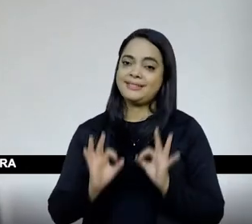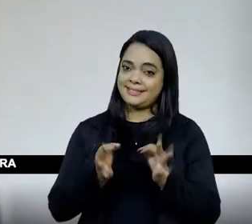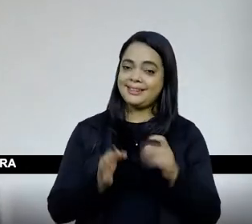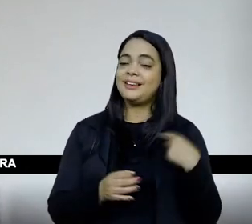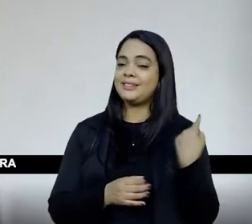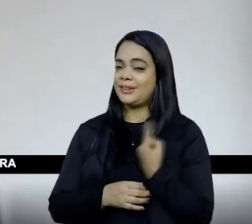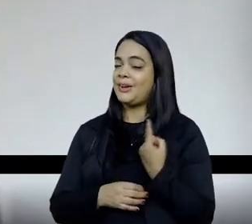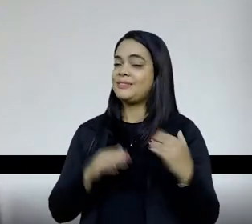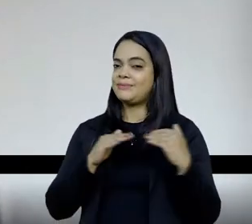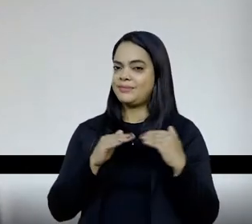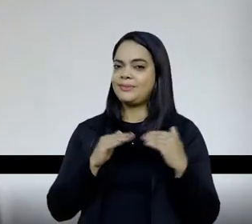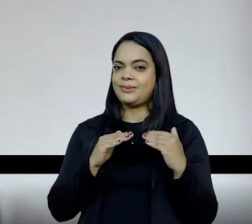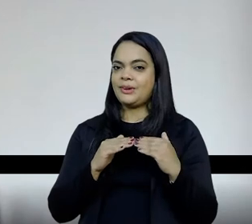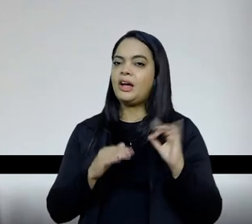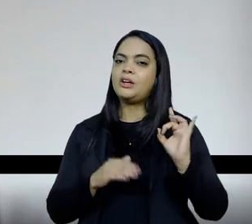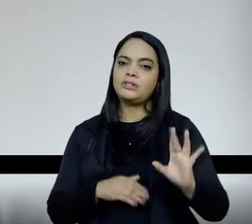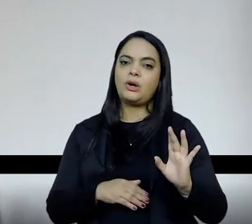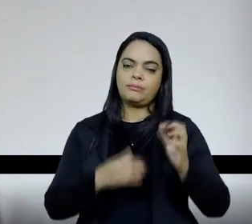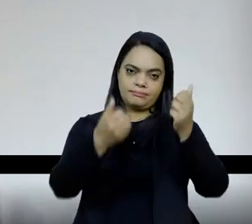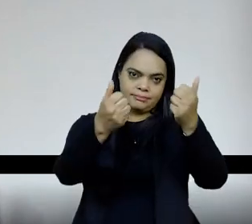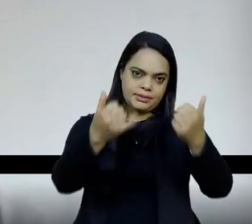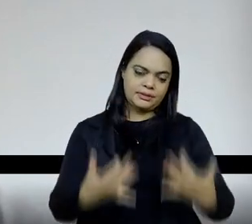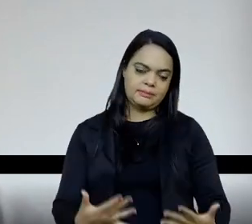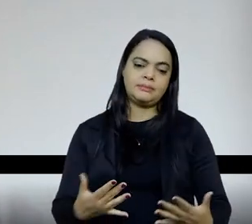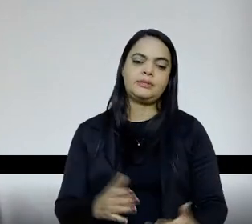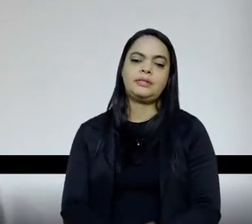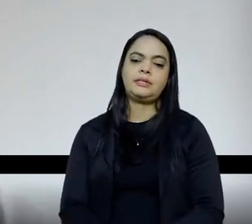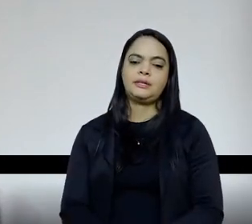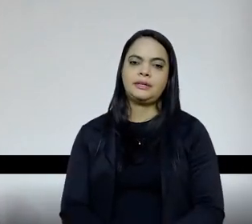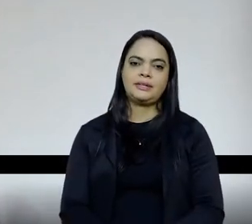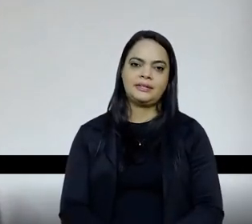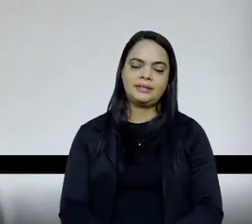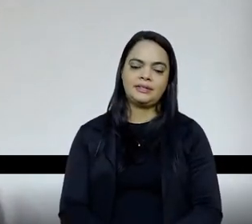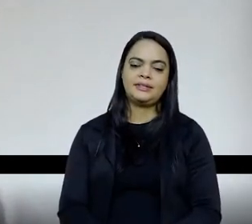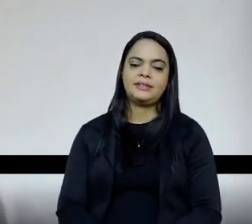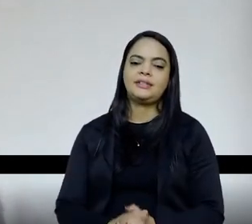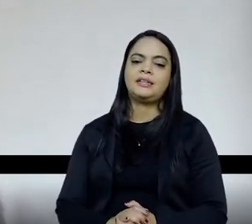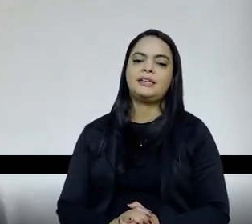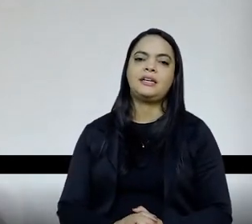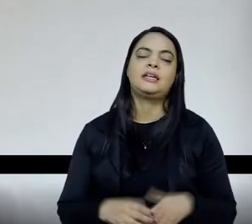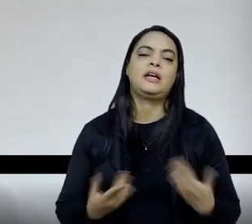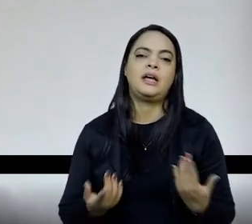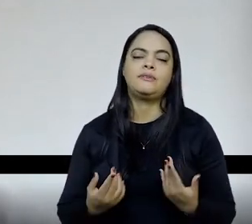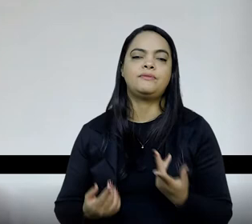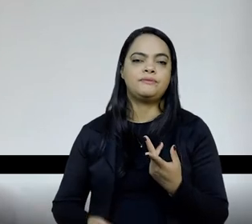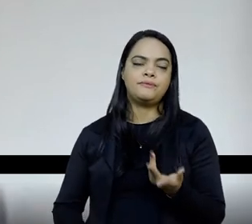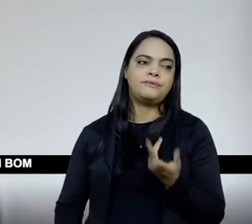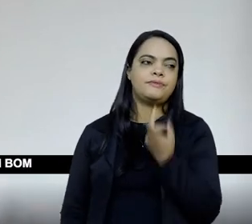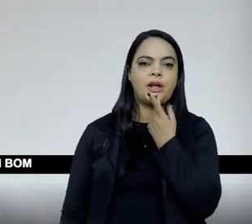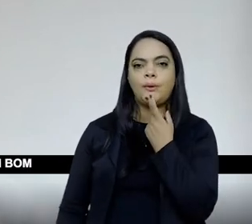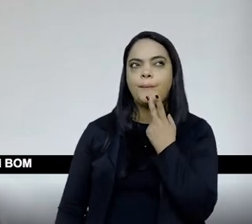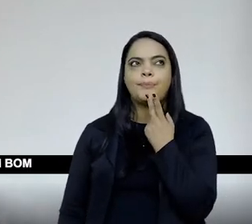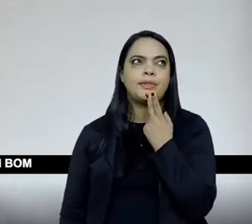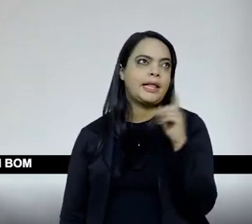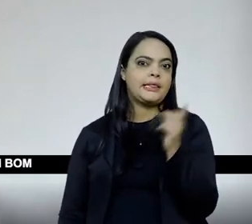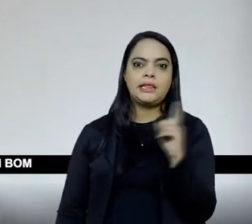concorda, mas é só para explicitar e tudo, como está gravando também, que é a questão que você falou, de não trabalhar